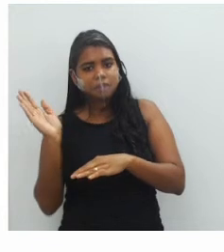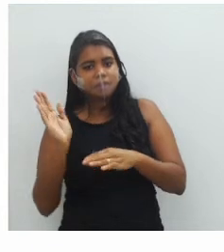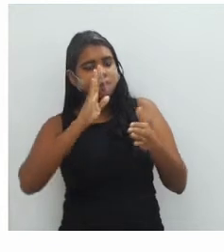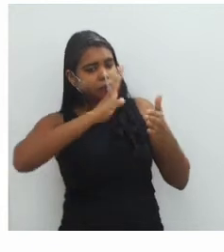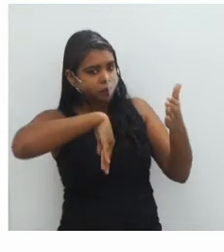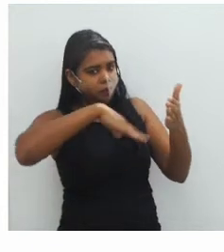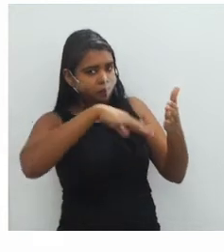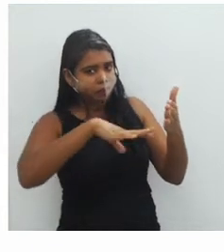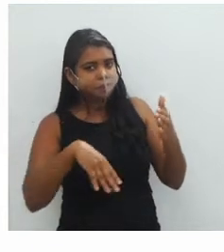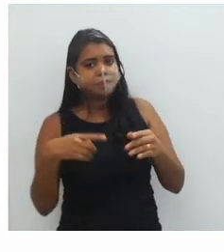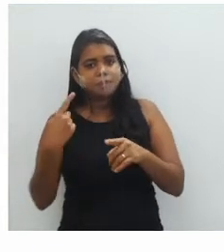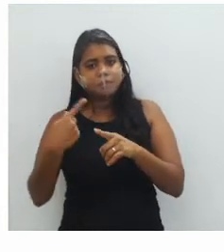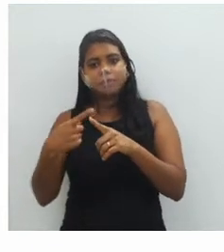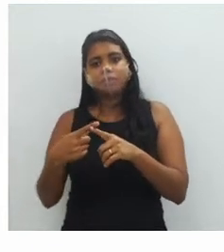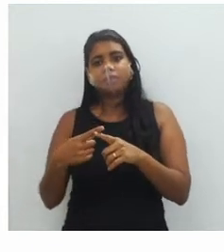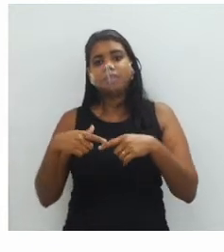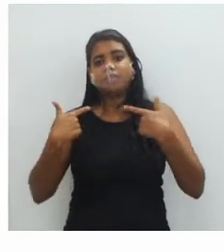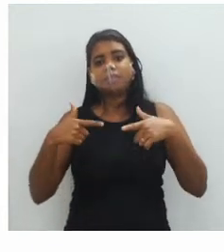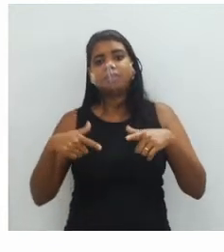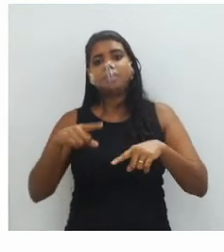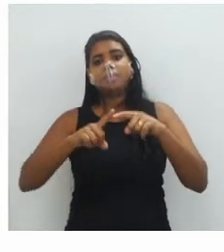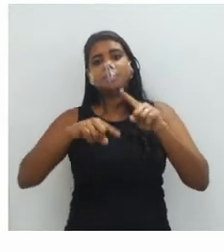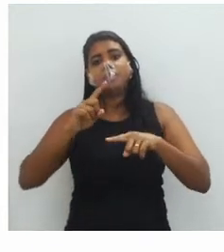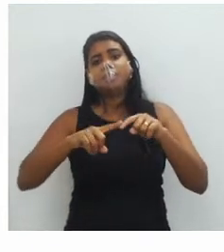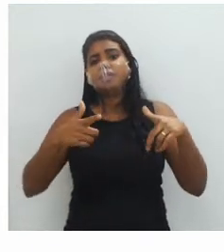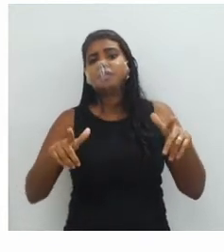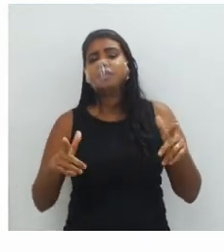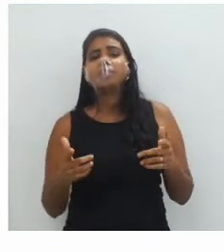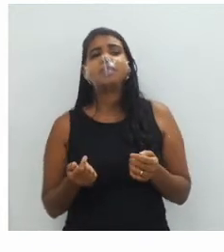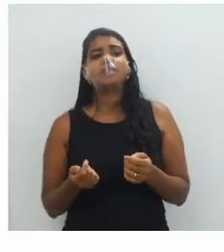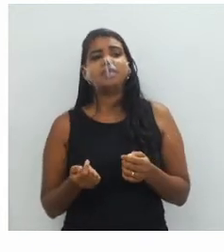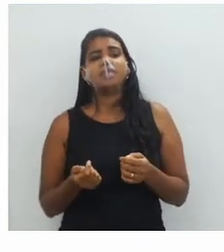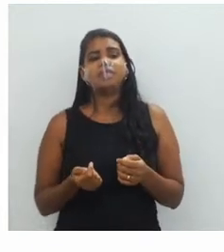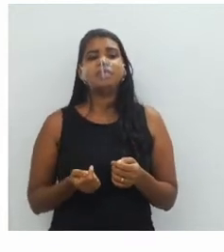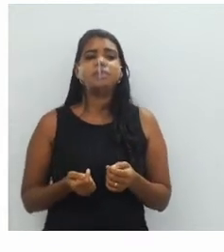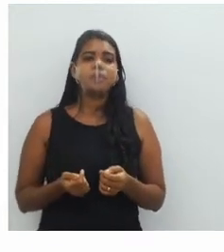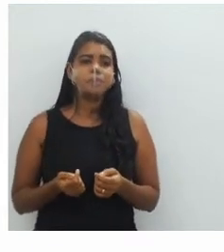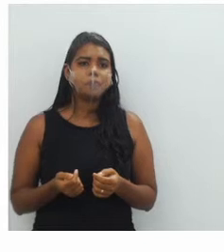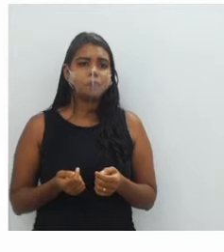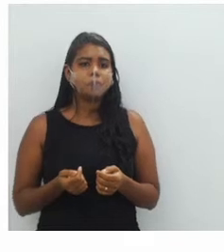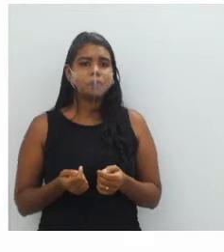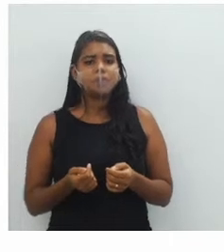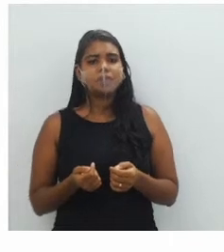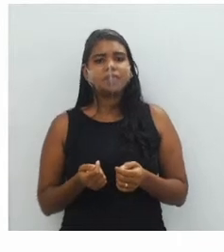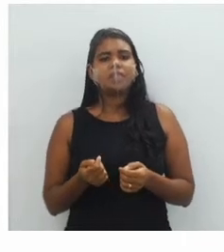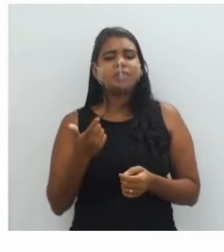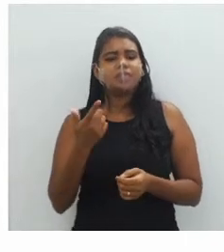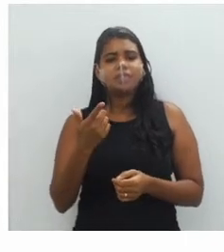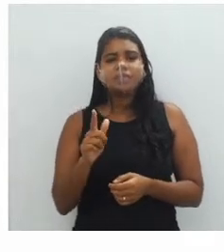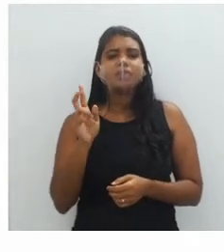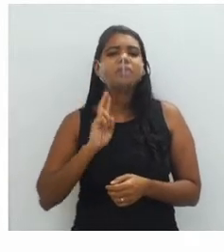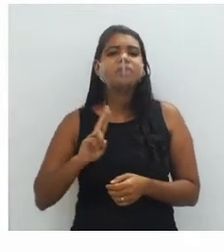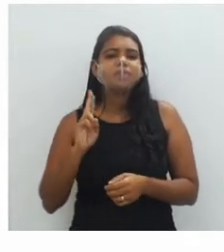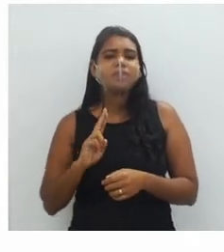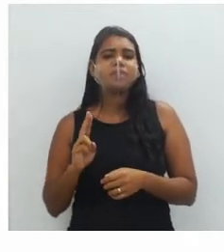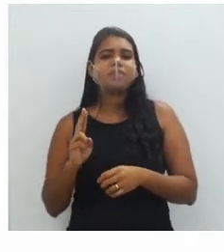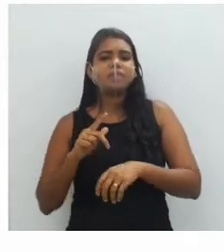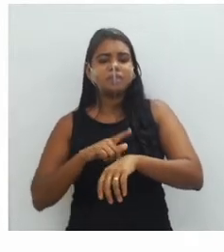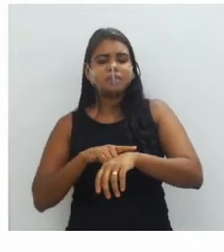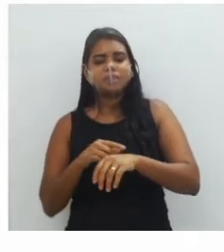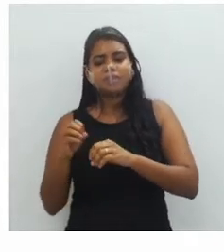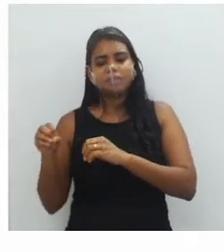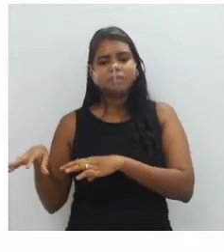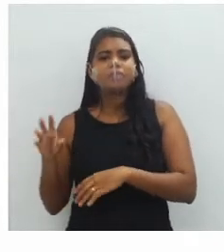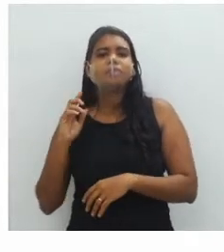materiais que não duram muito tempo. E aí, na obra da direita, a gente